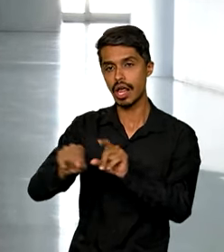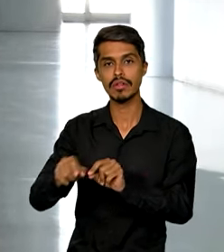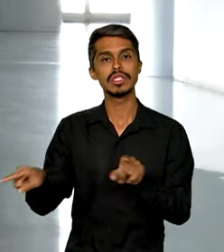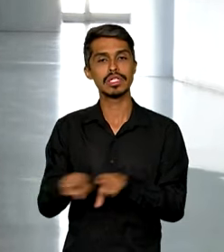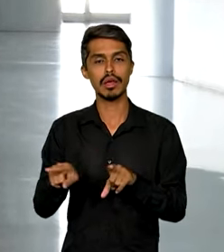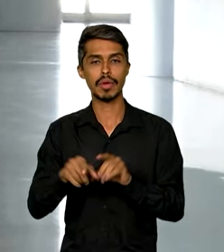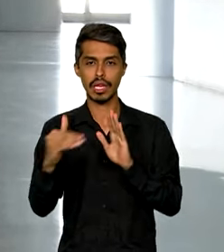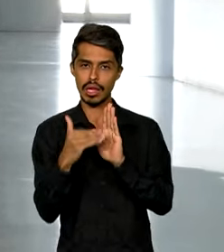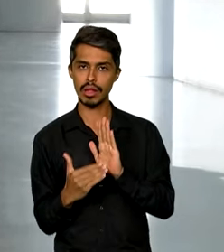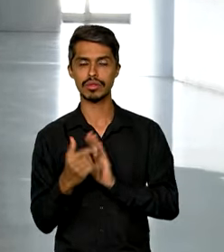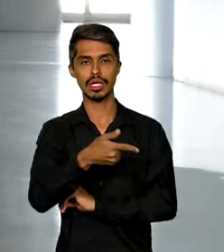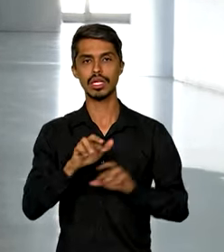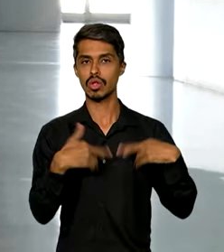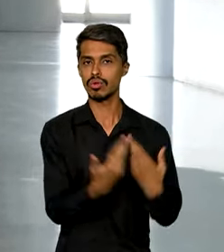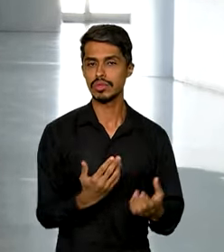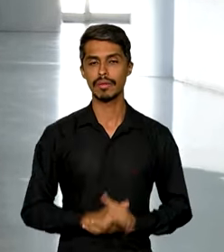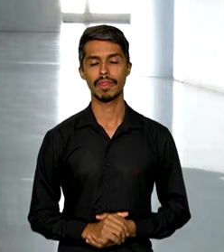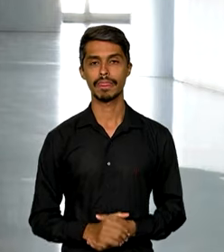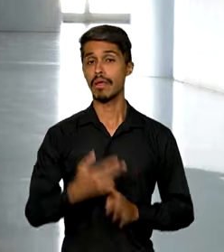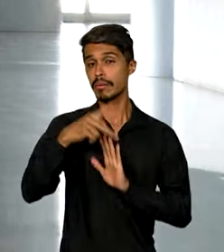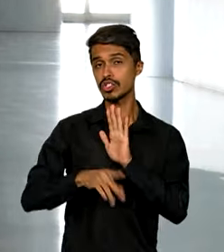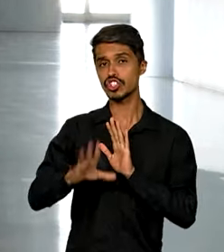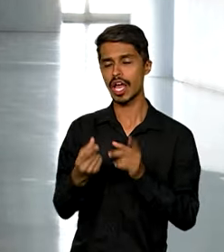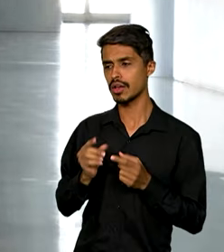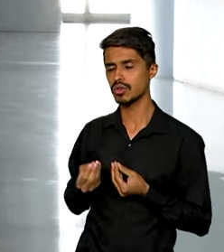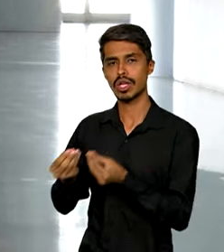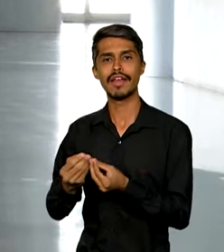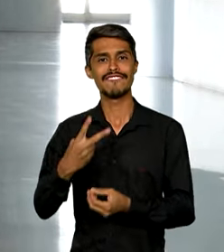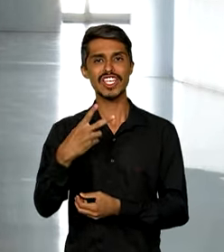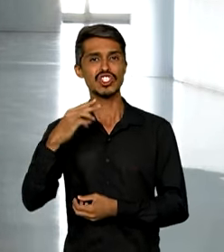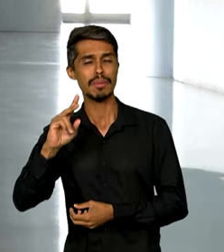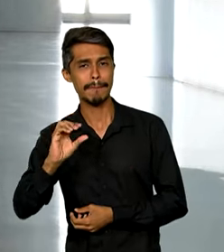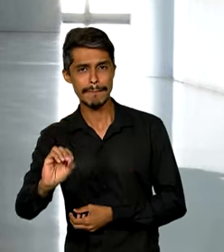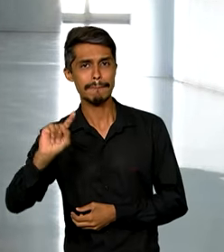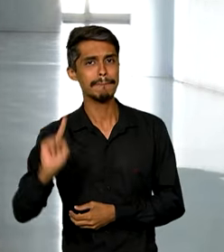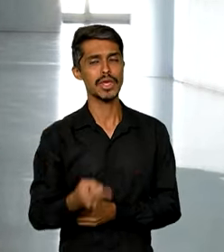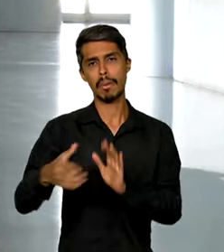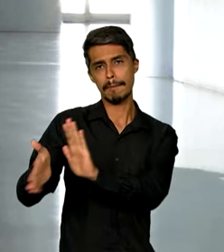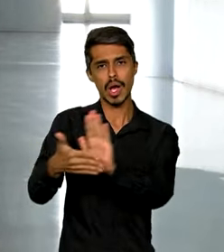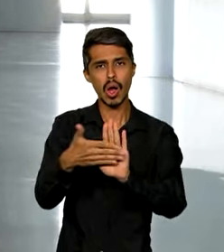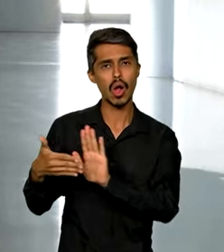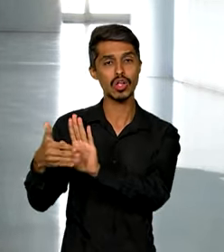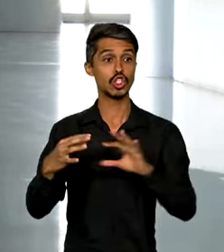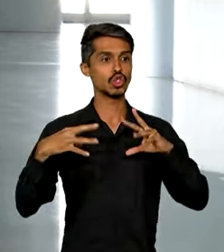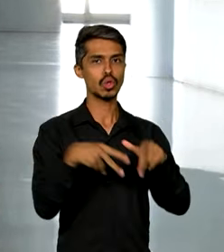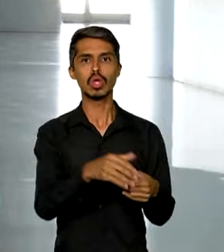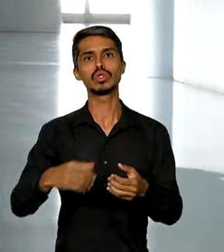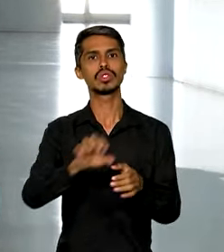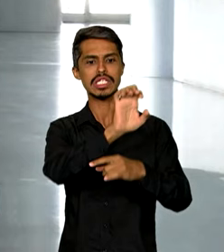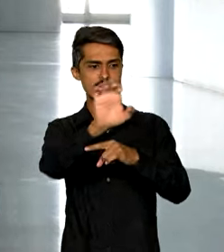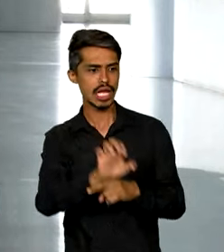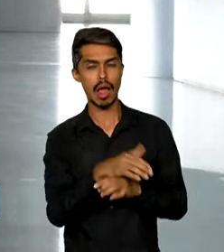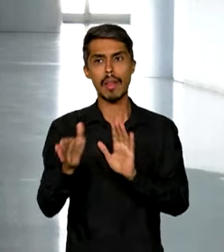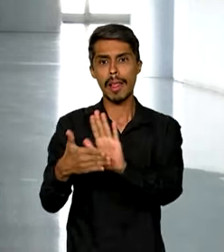na pauta da reunião. O programa já recebeu cerca de 20 mil propostas. Todos os estados enviaram sugestões.